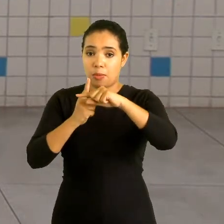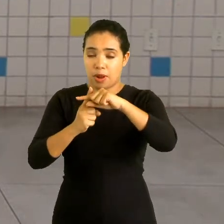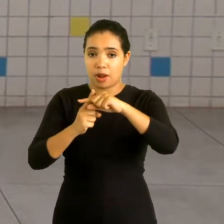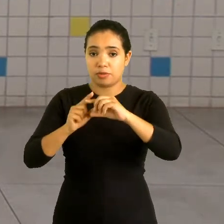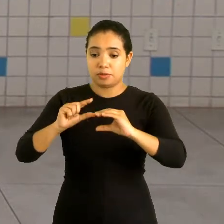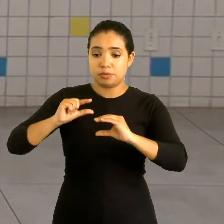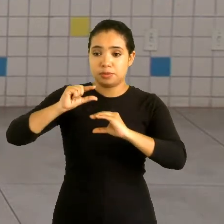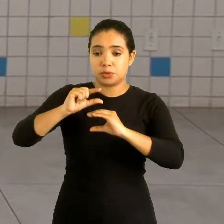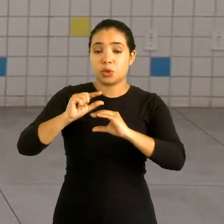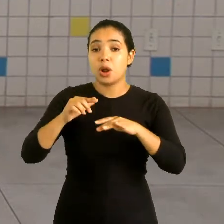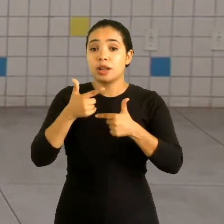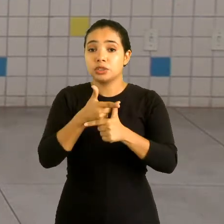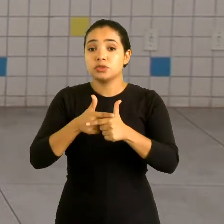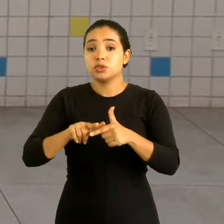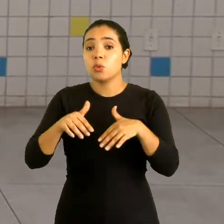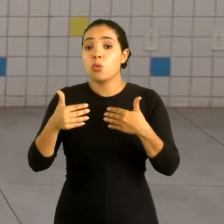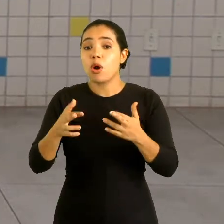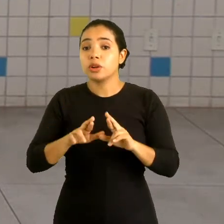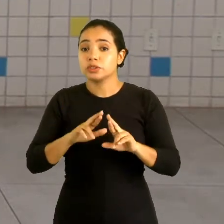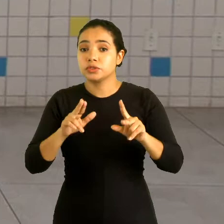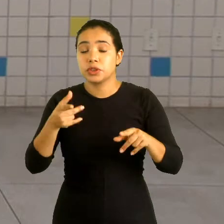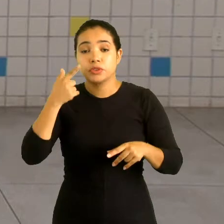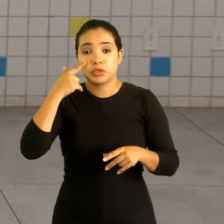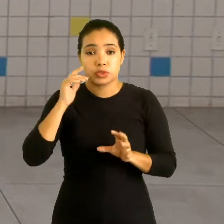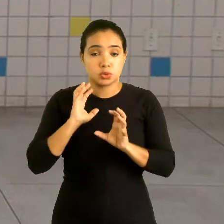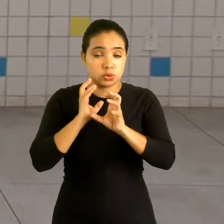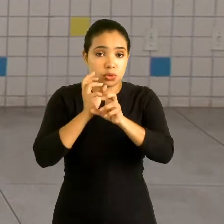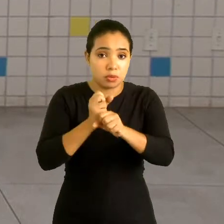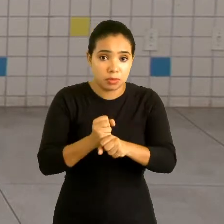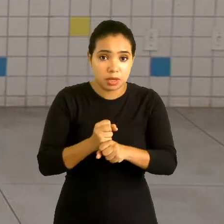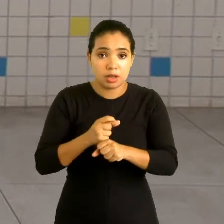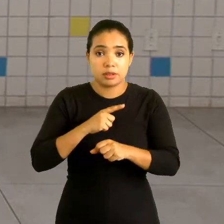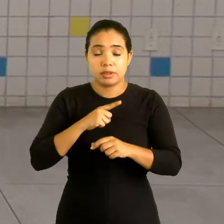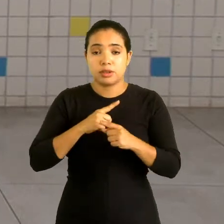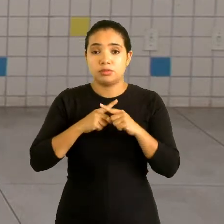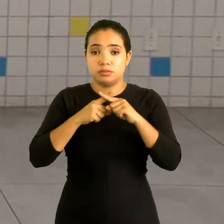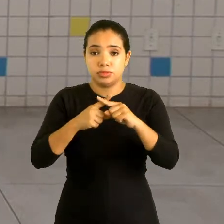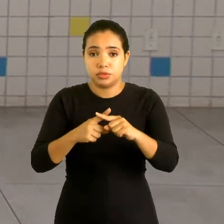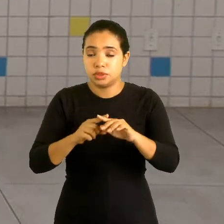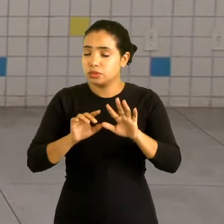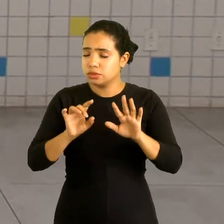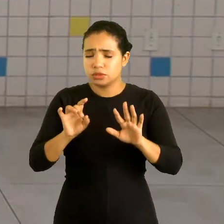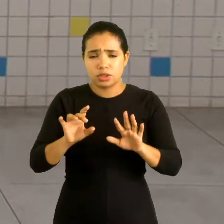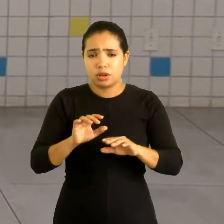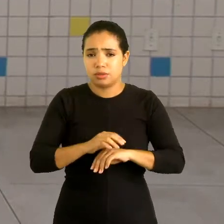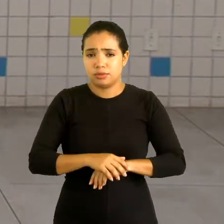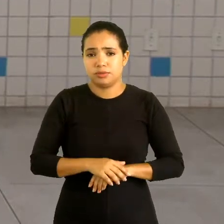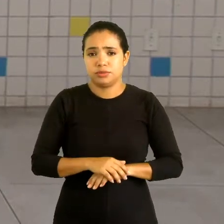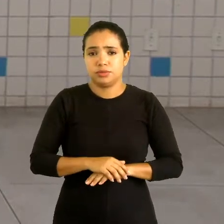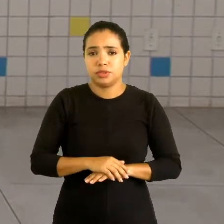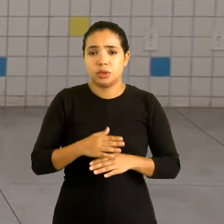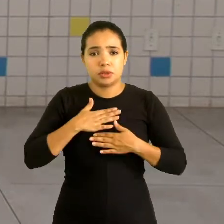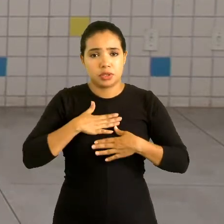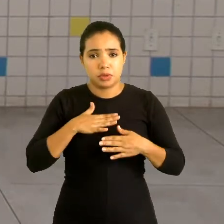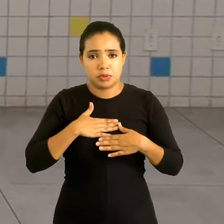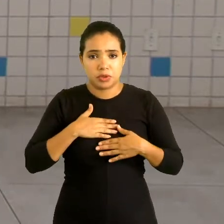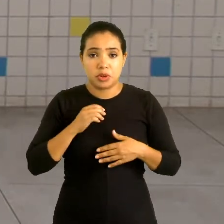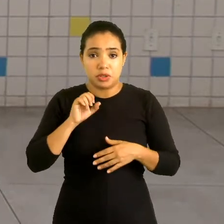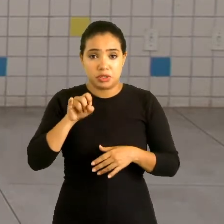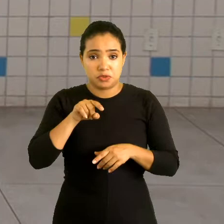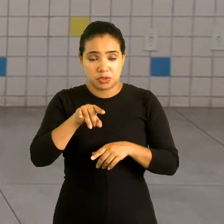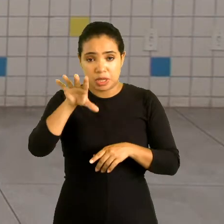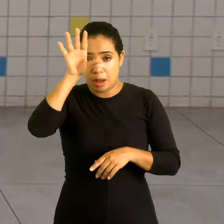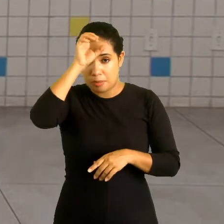divisão, qual é a diferença? Em vez de somar, eu subtraio. Só isso, pessoal. Super tranquilo. Então se você já